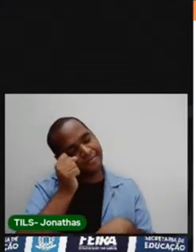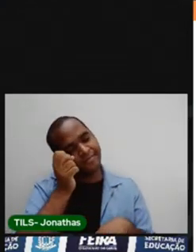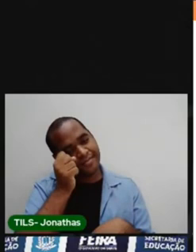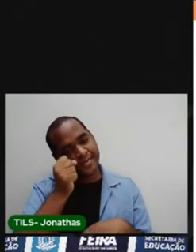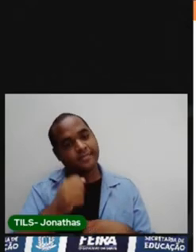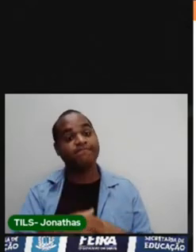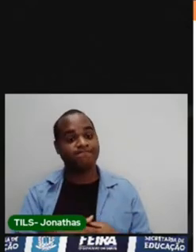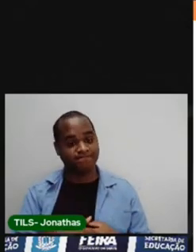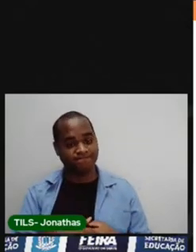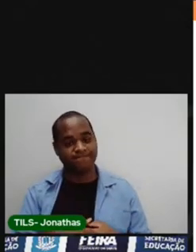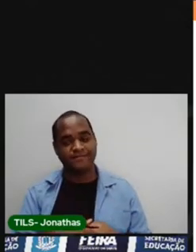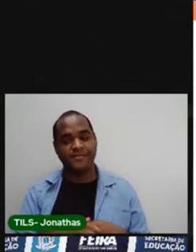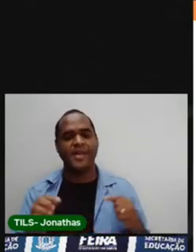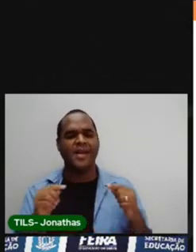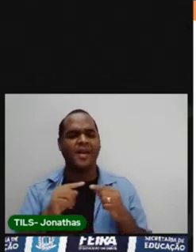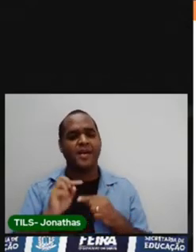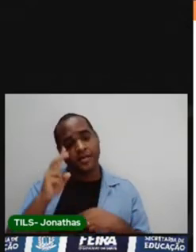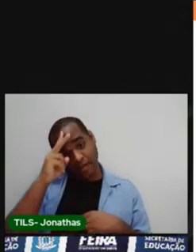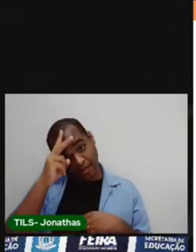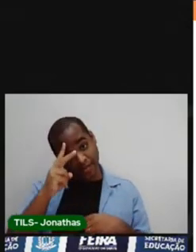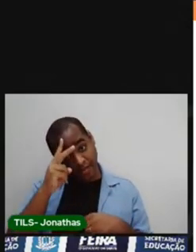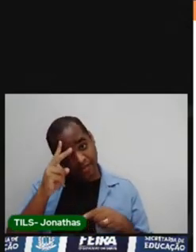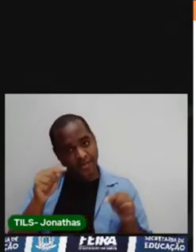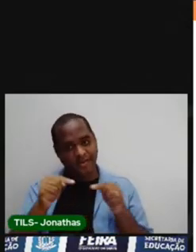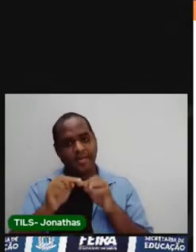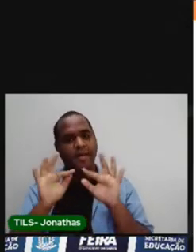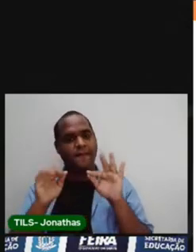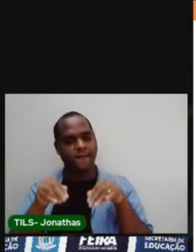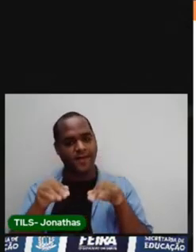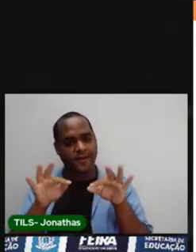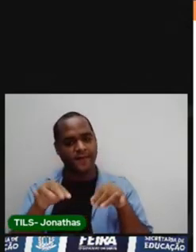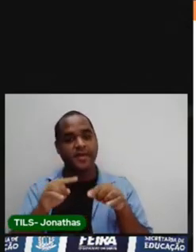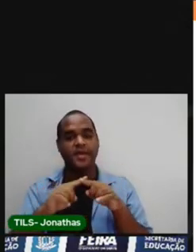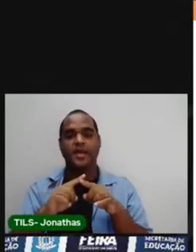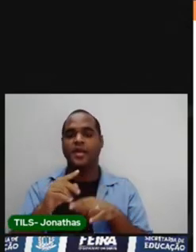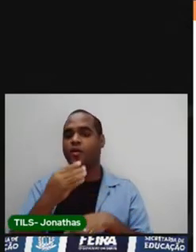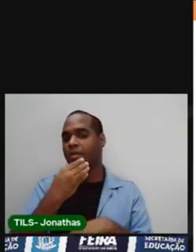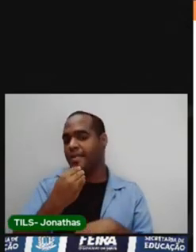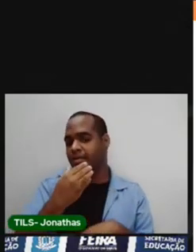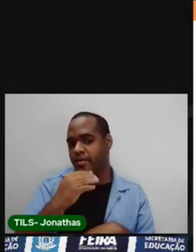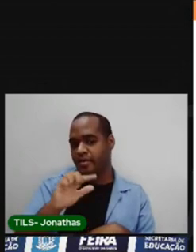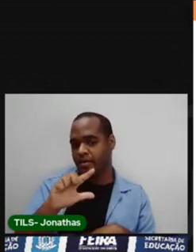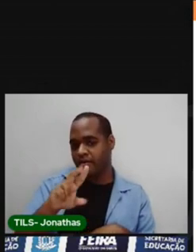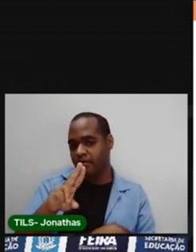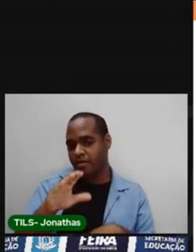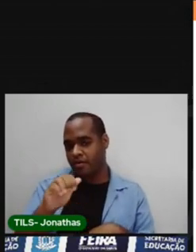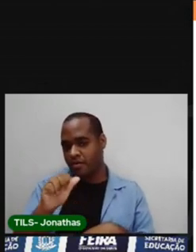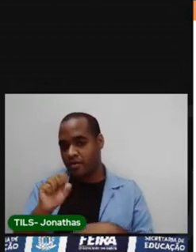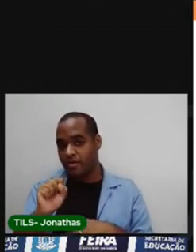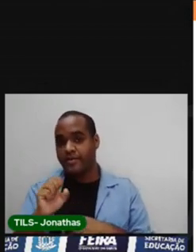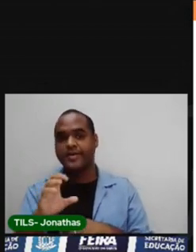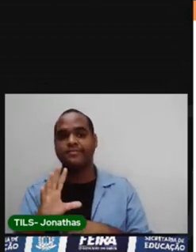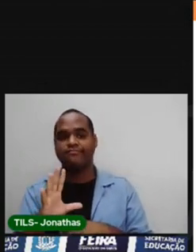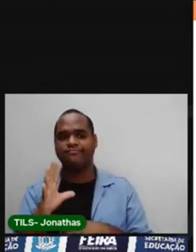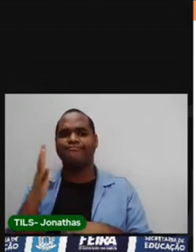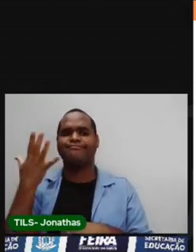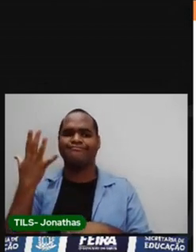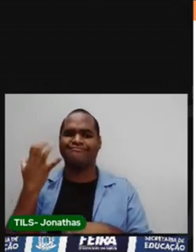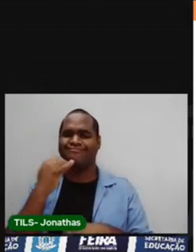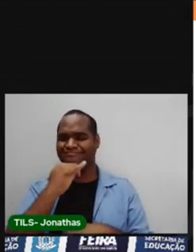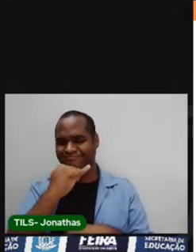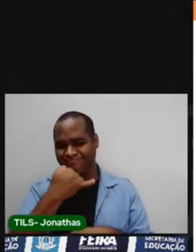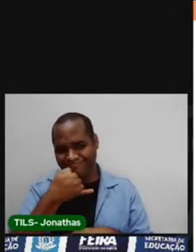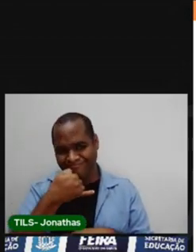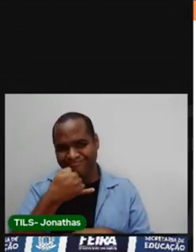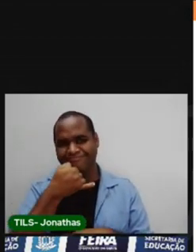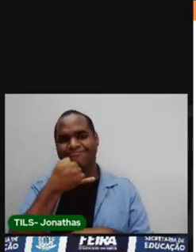Como toda história tem um fim, Lucas da Feira teve um final triste